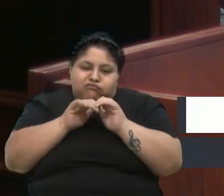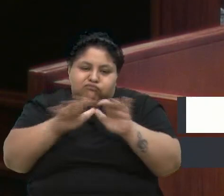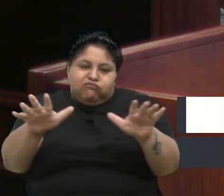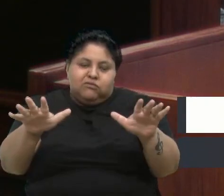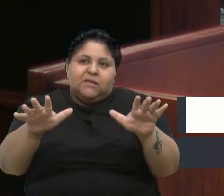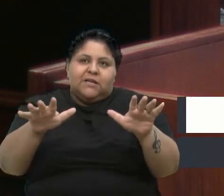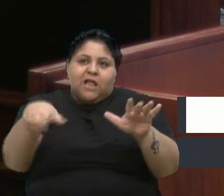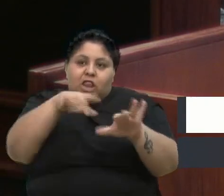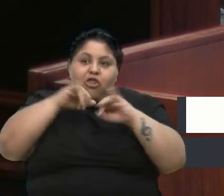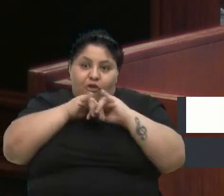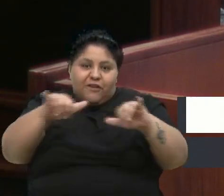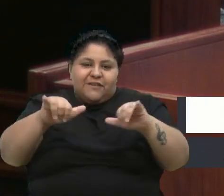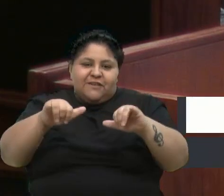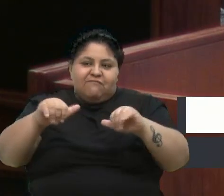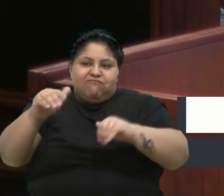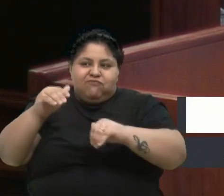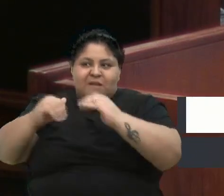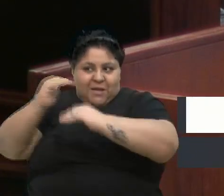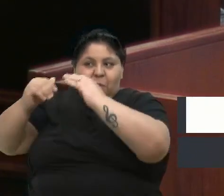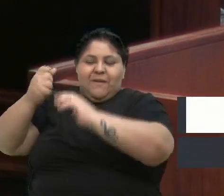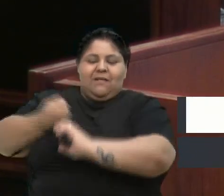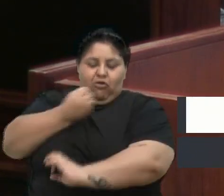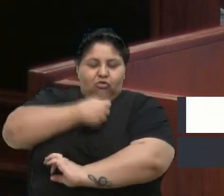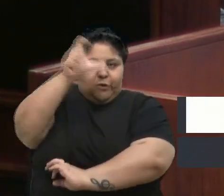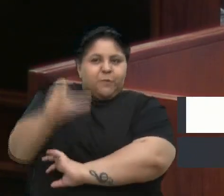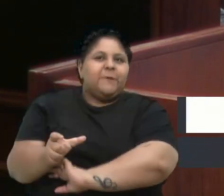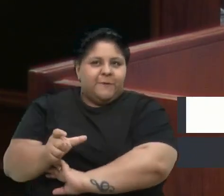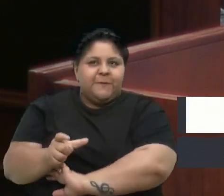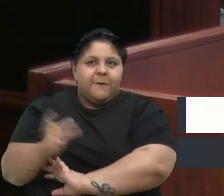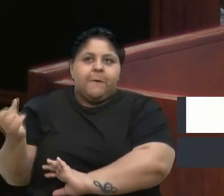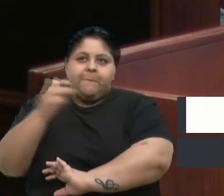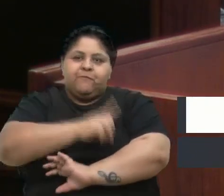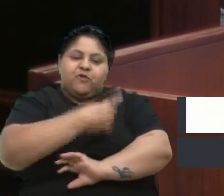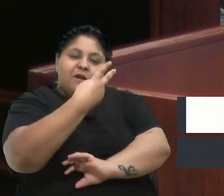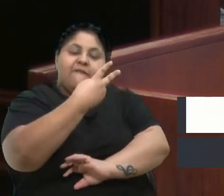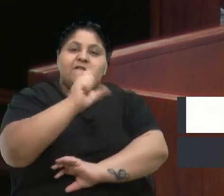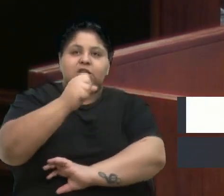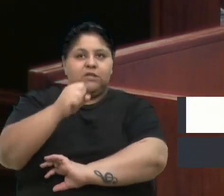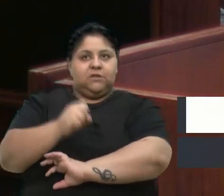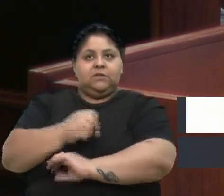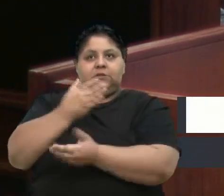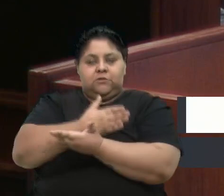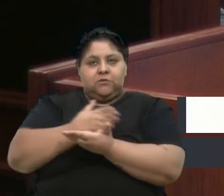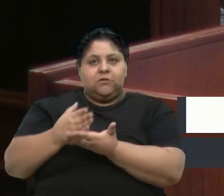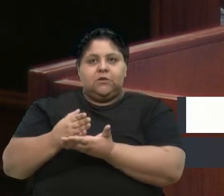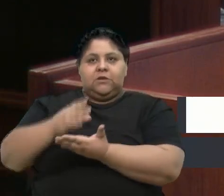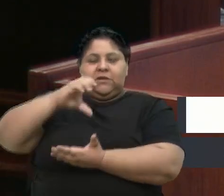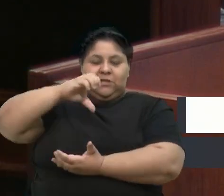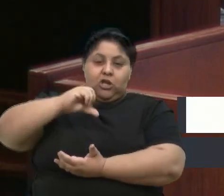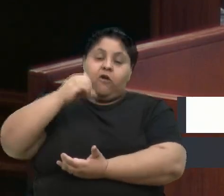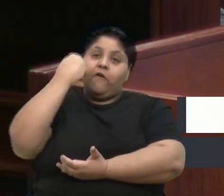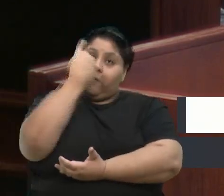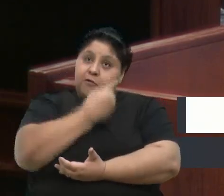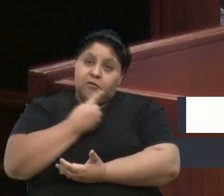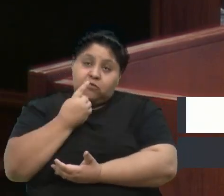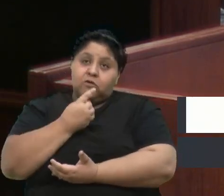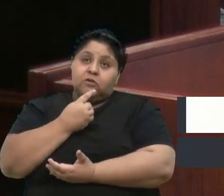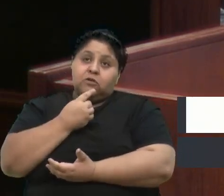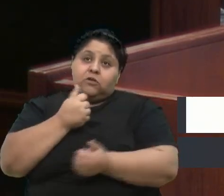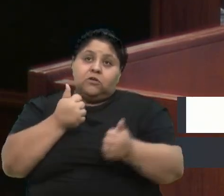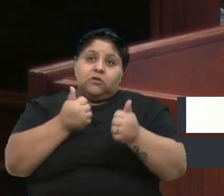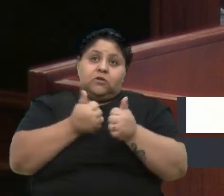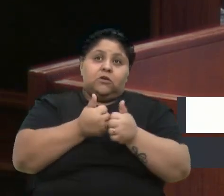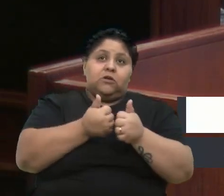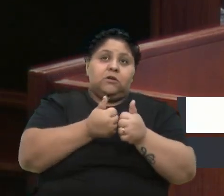e aumentar o número de pessoas. No dia 28, a partir das 9 horas, estaremos no Pátio